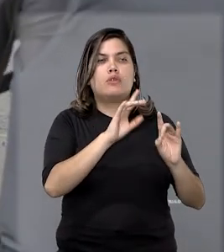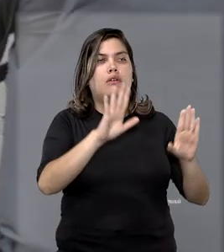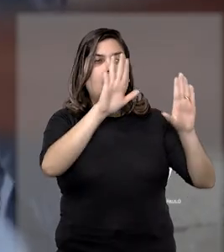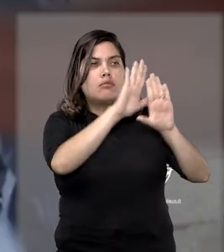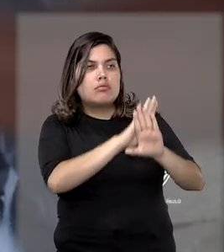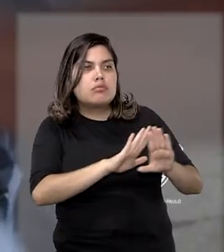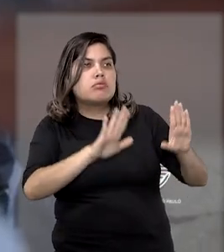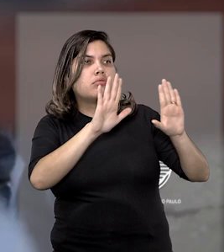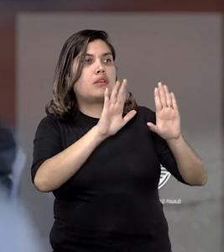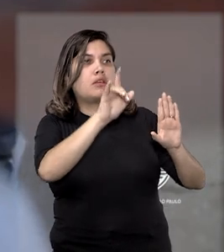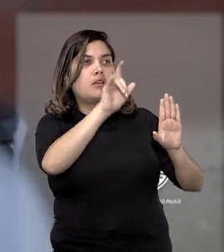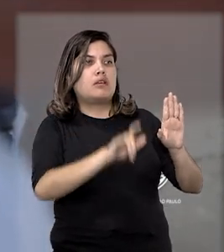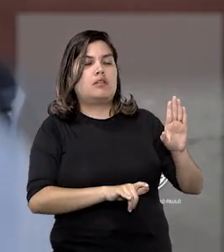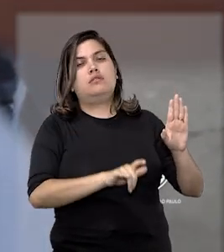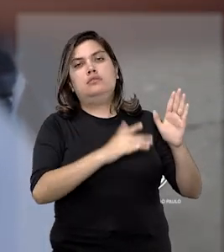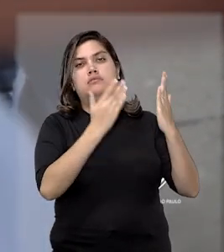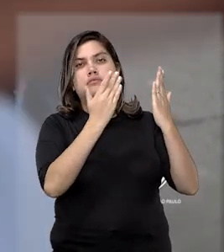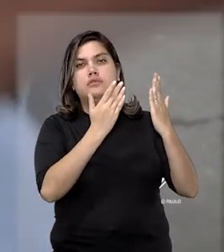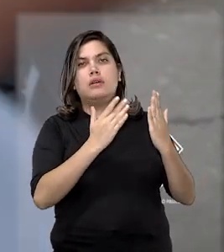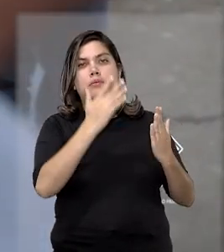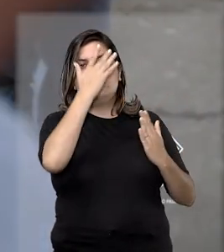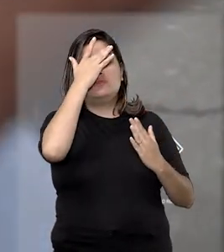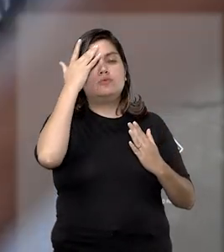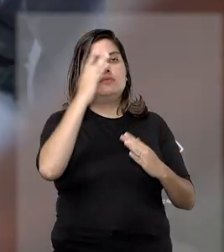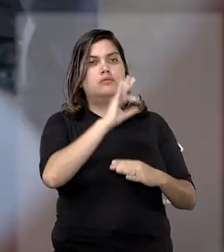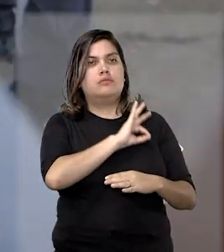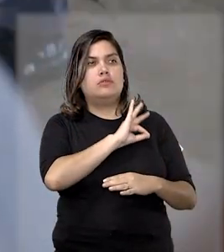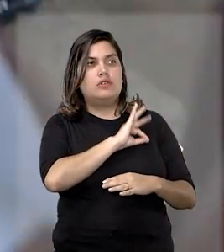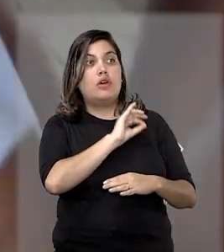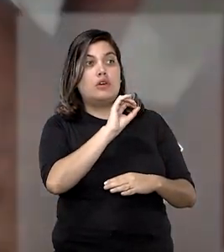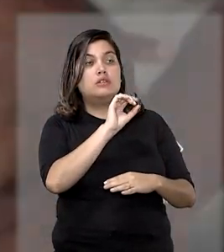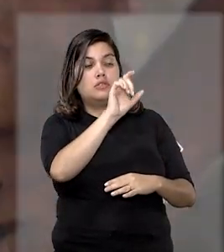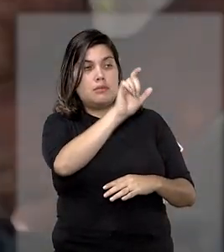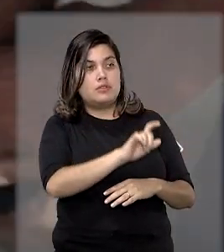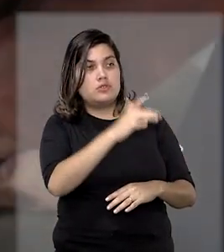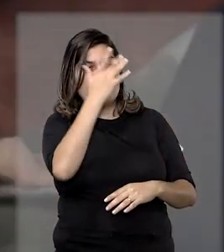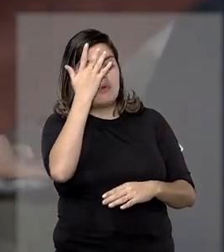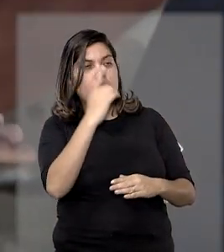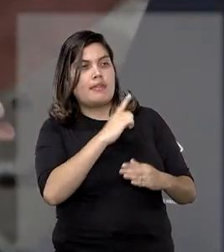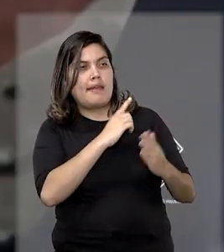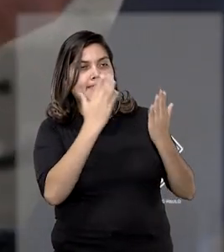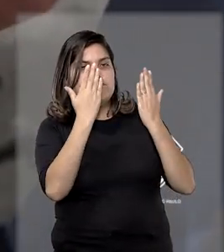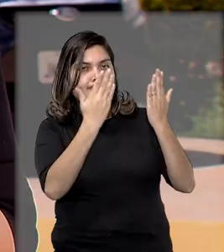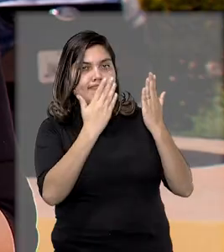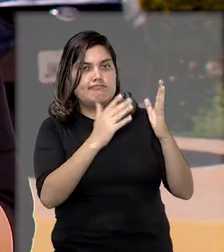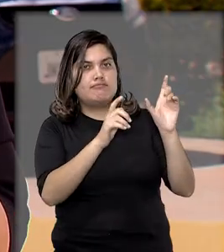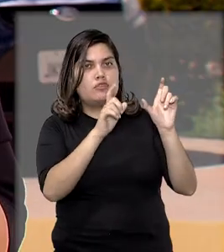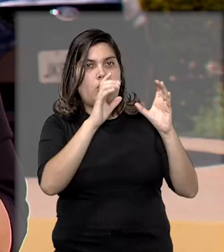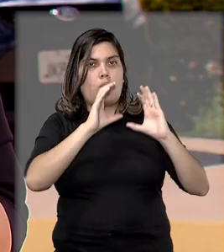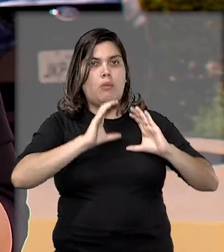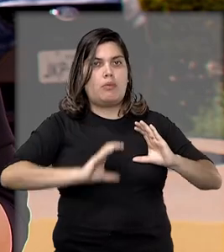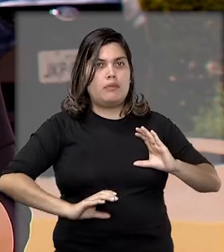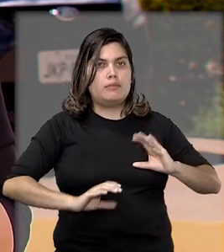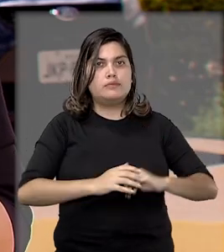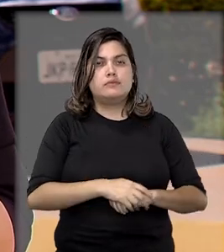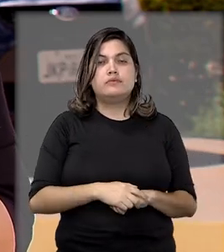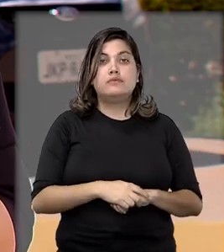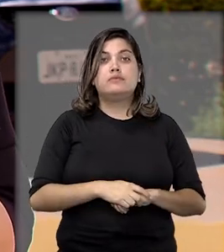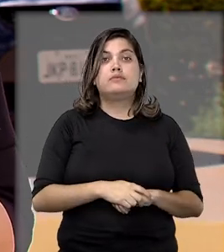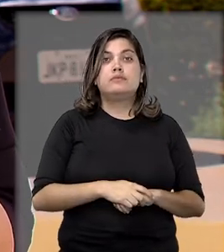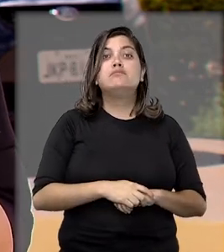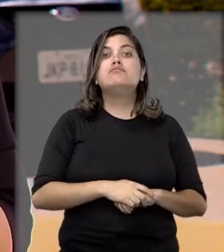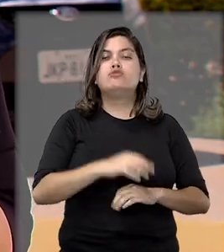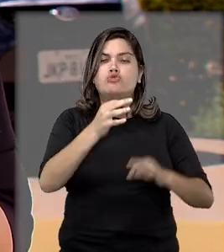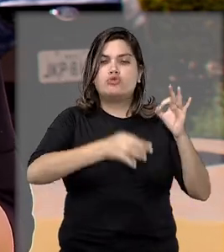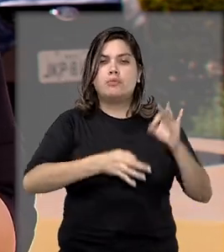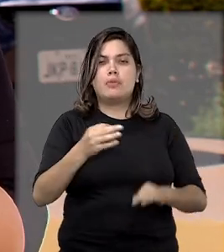impressão subjetiva da polícia sobre a aparência ou atitude suspeita do indivíduo. No julgamento, colegiado